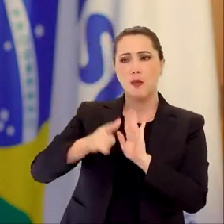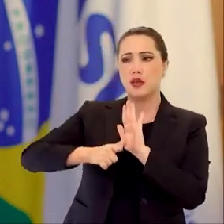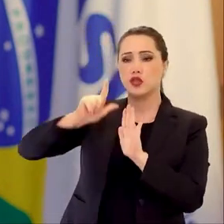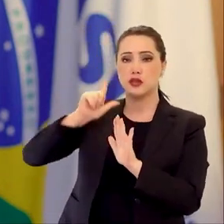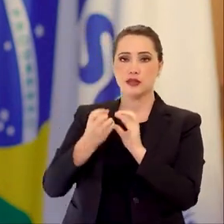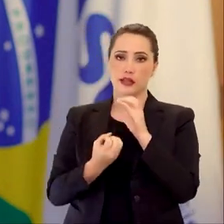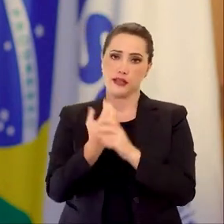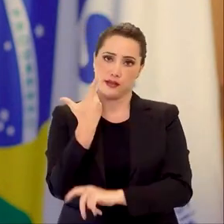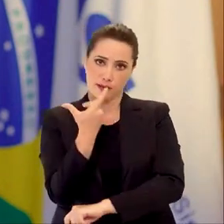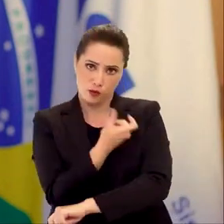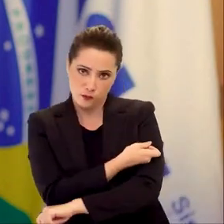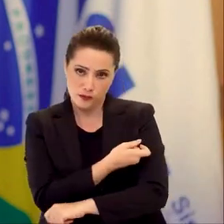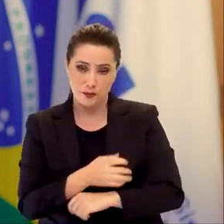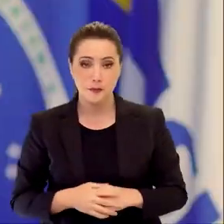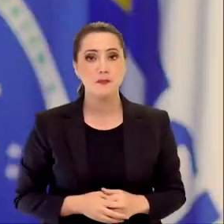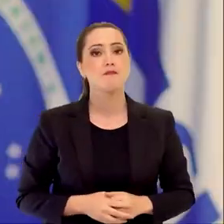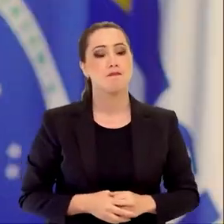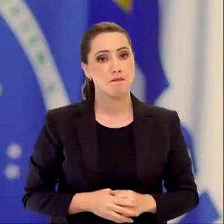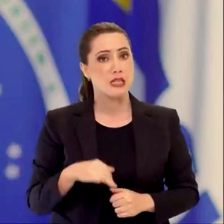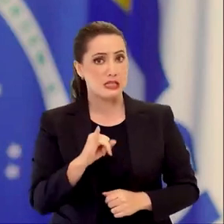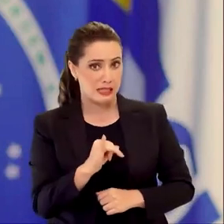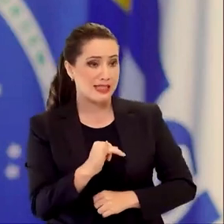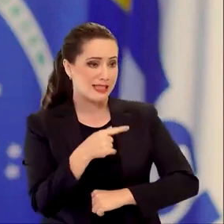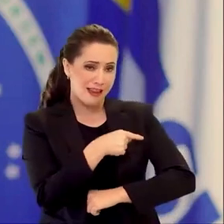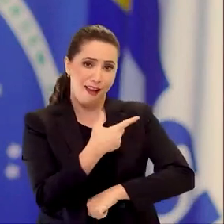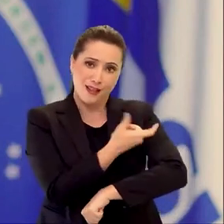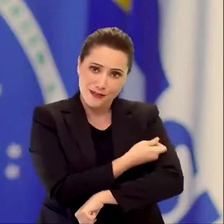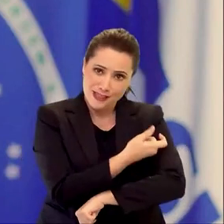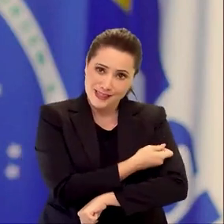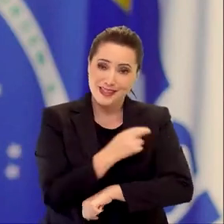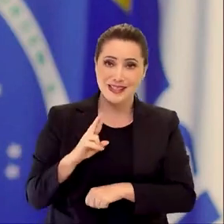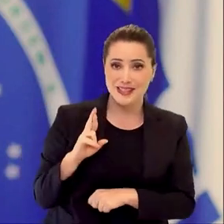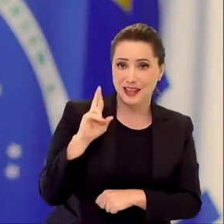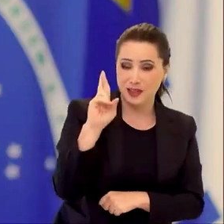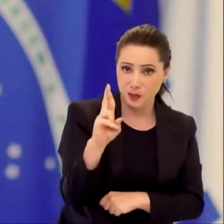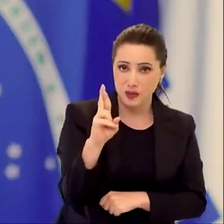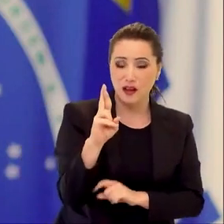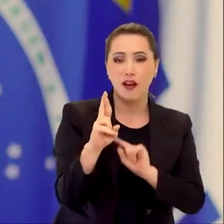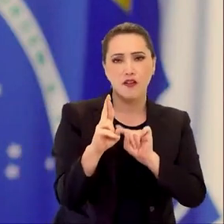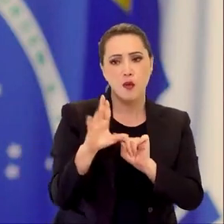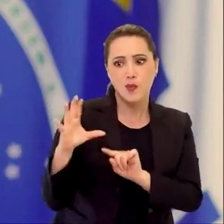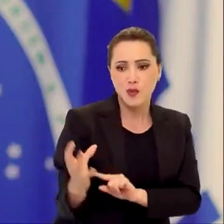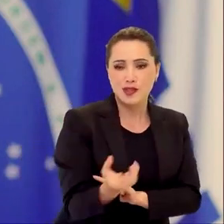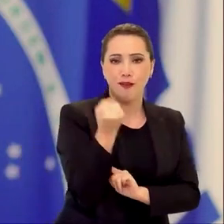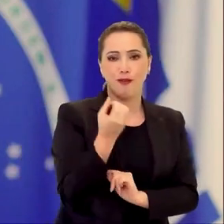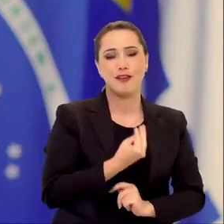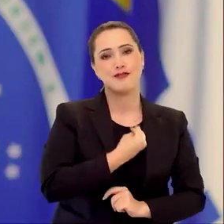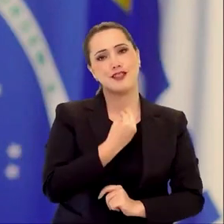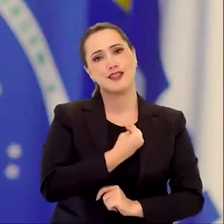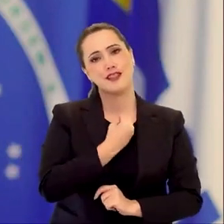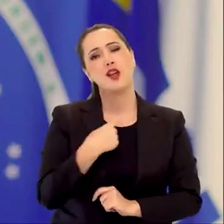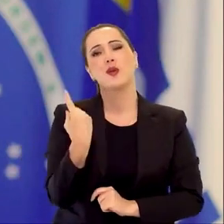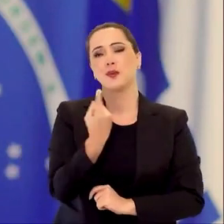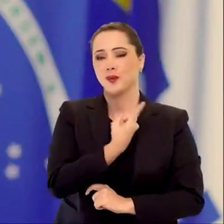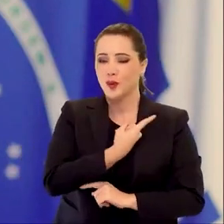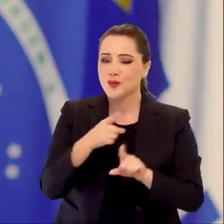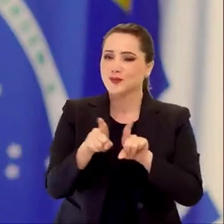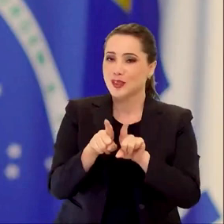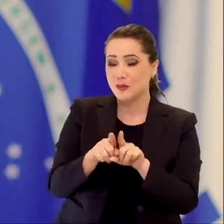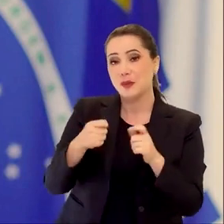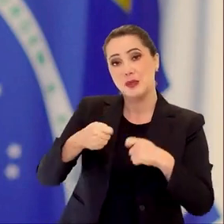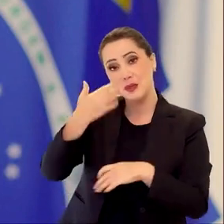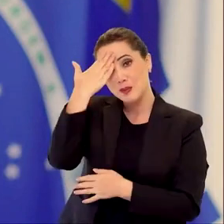do desenvolvimento de vacinas. E se as vacinas foram responsáveis por salvar vidas, devemos